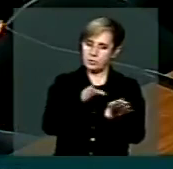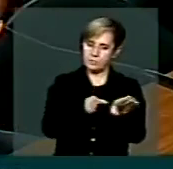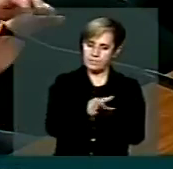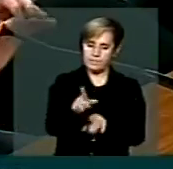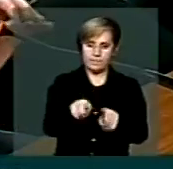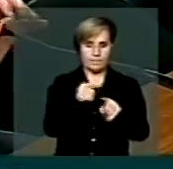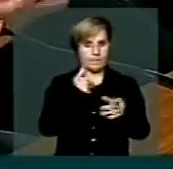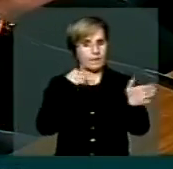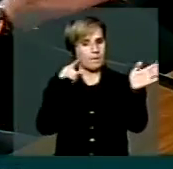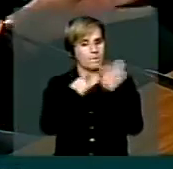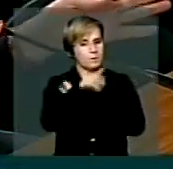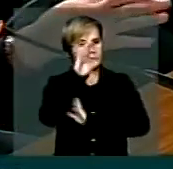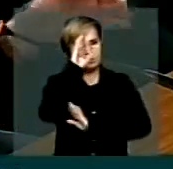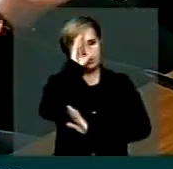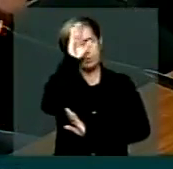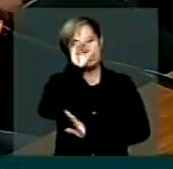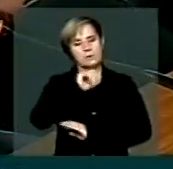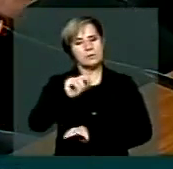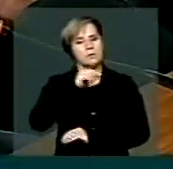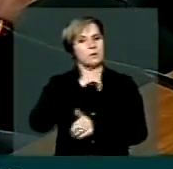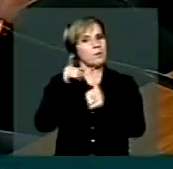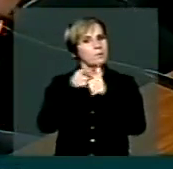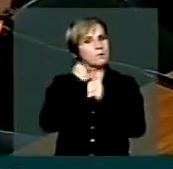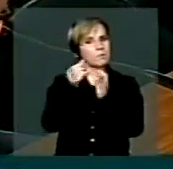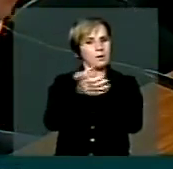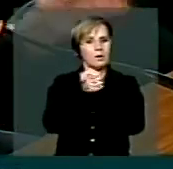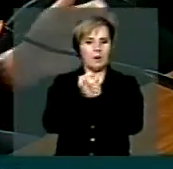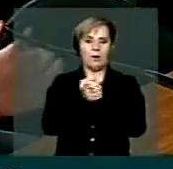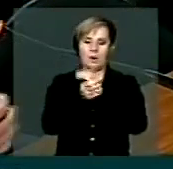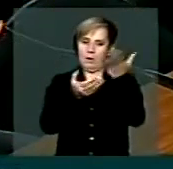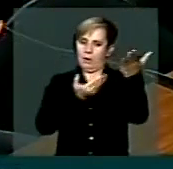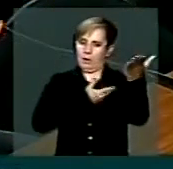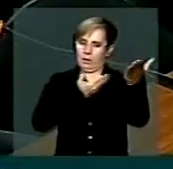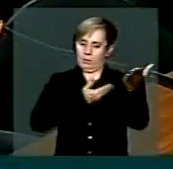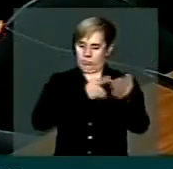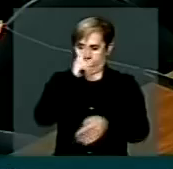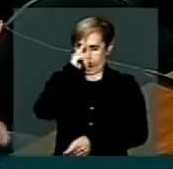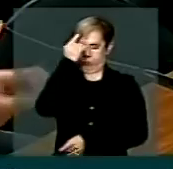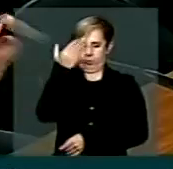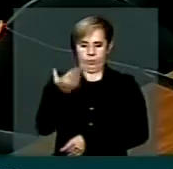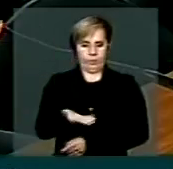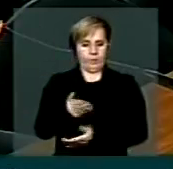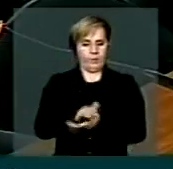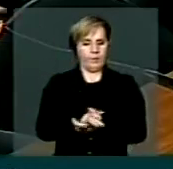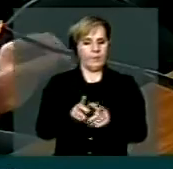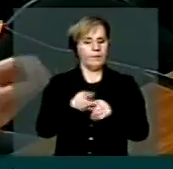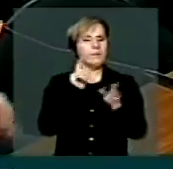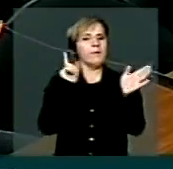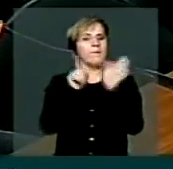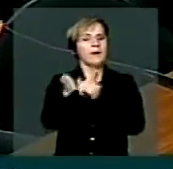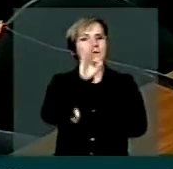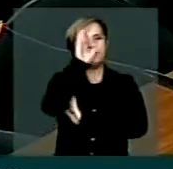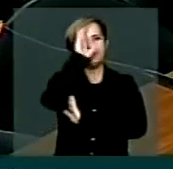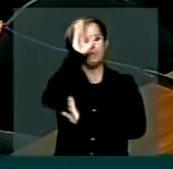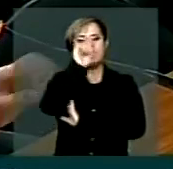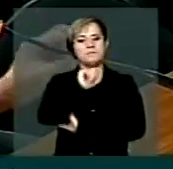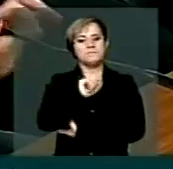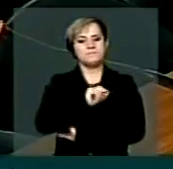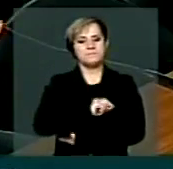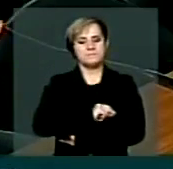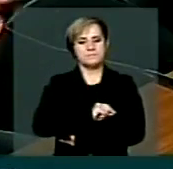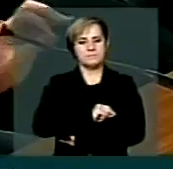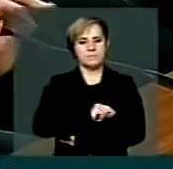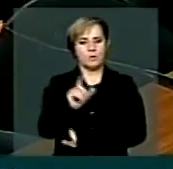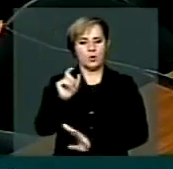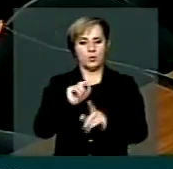pergunta principal, primeiro te cumprimentar, meu colega, pela iniciativa, mas a pergunta principal é essa,